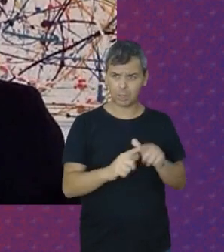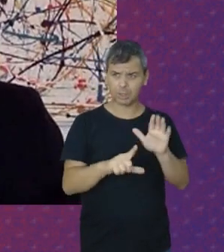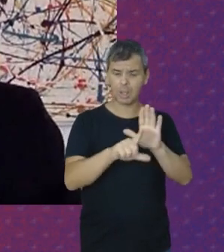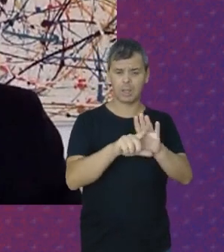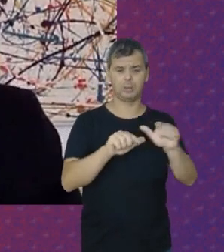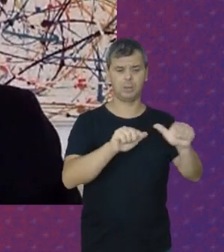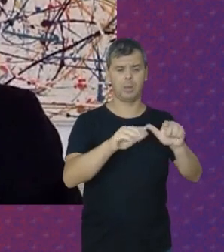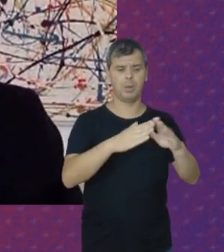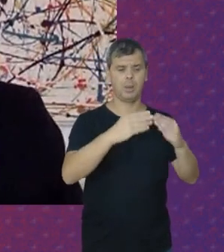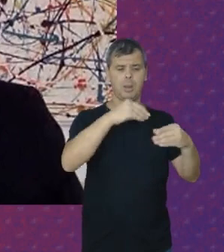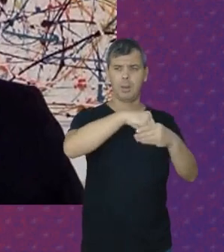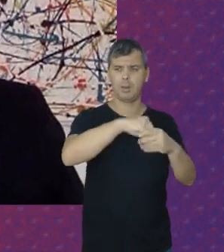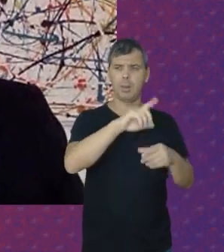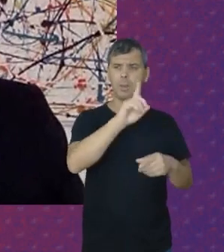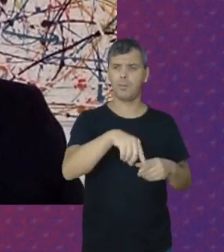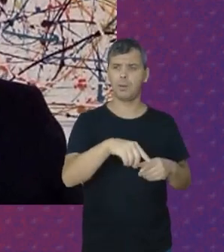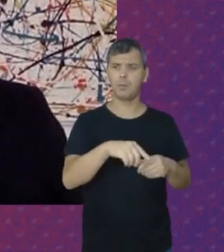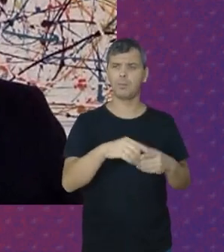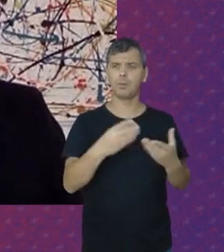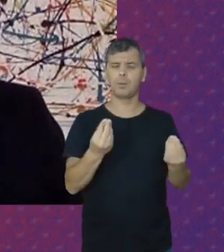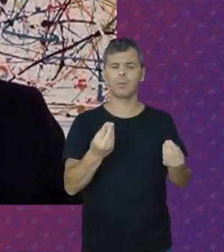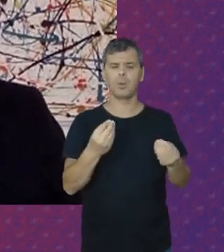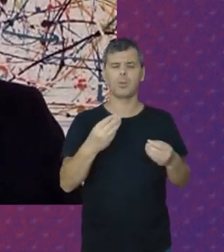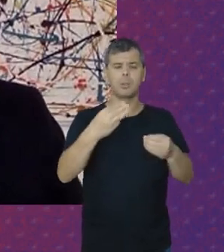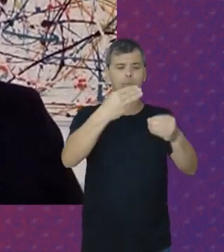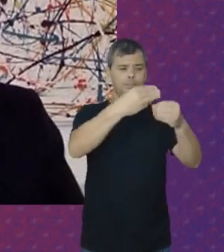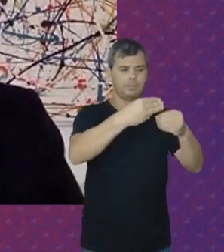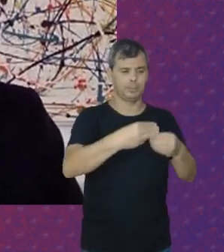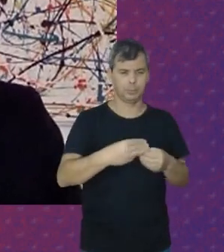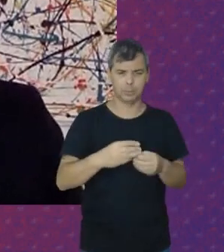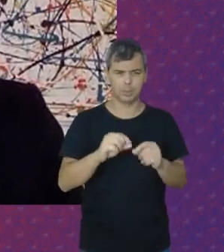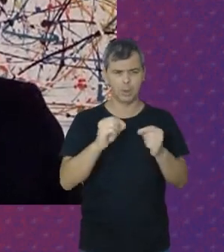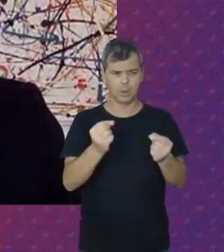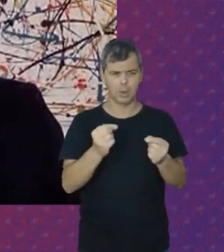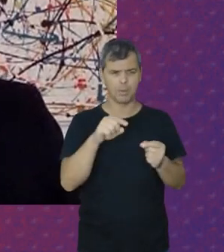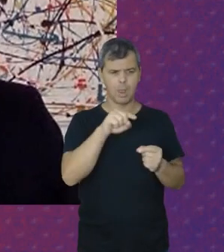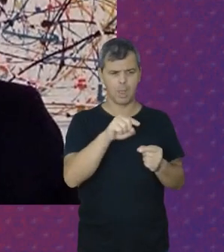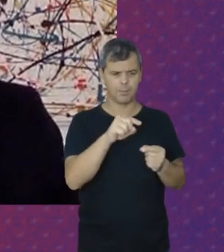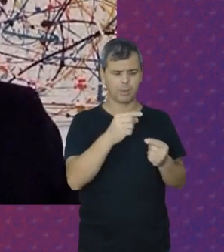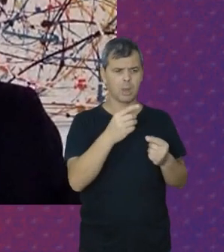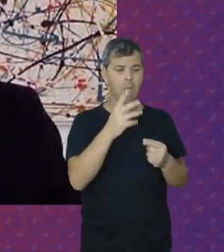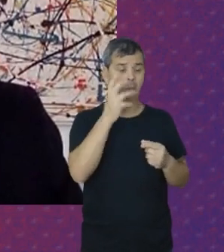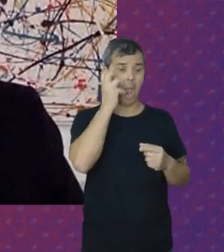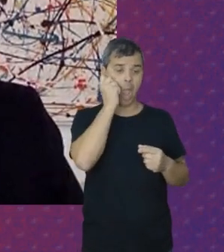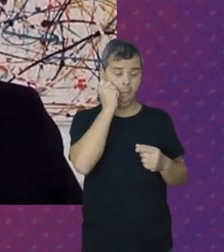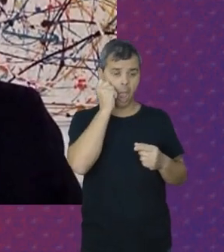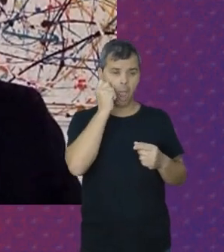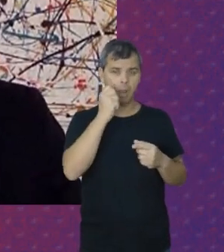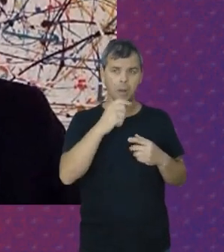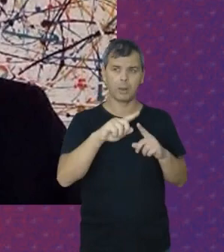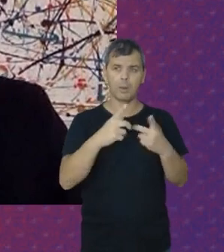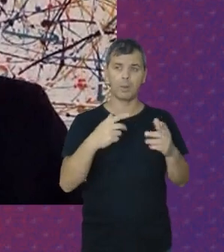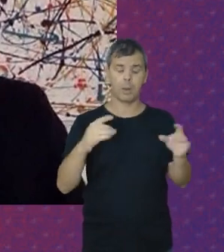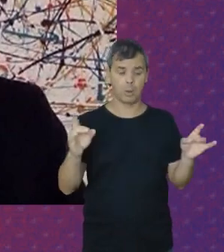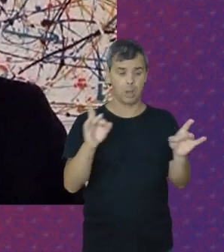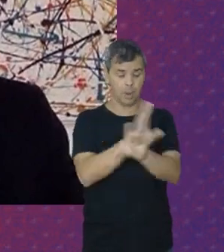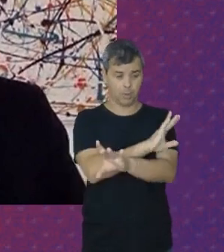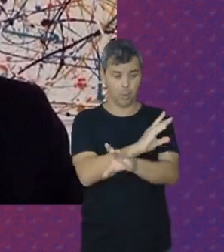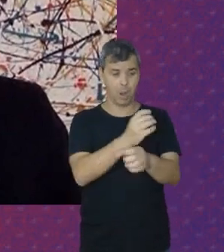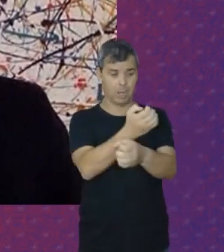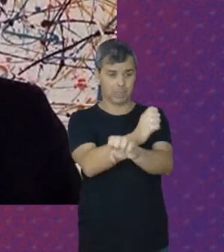Doméstico Foram as Posturas Municipais Elas foram Adotadas No período Pós-abolição